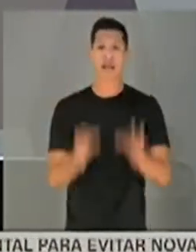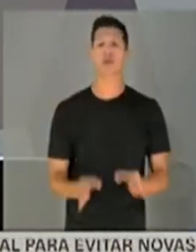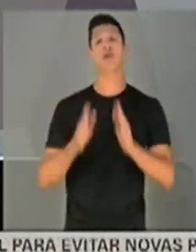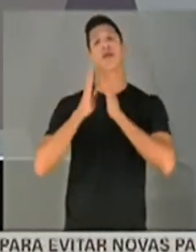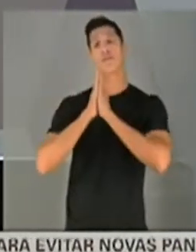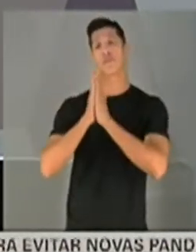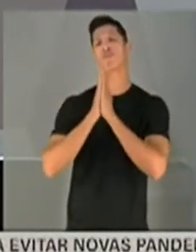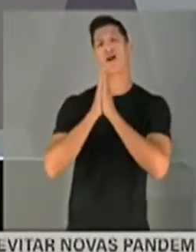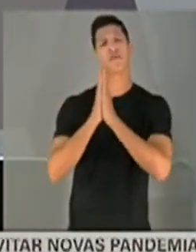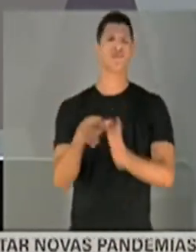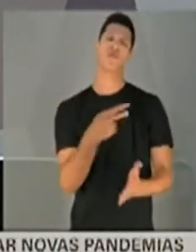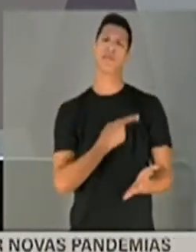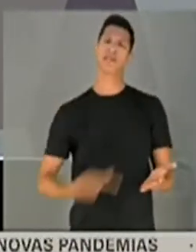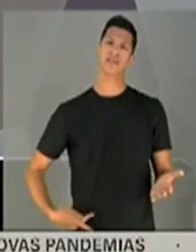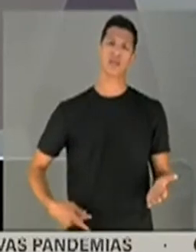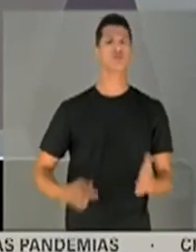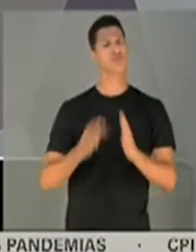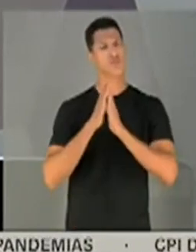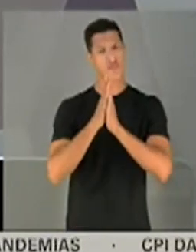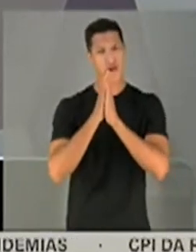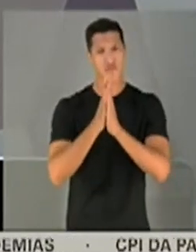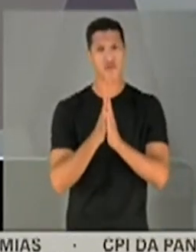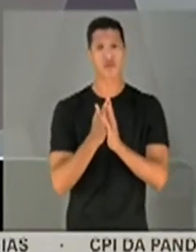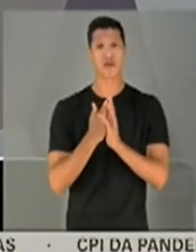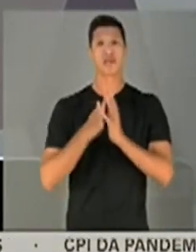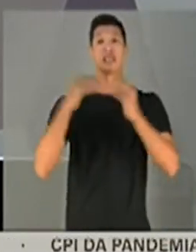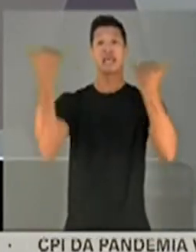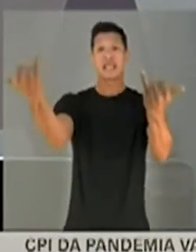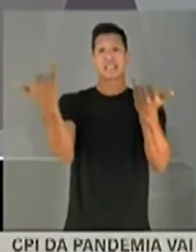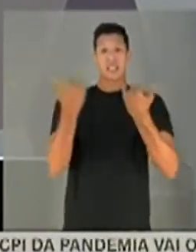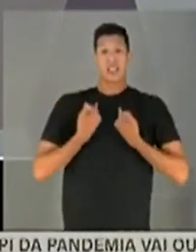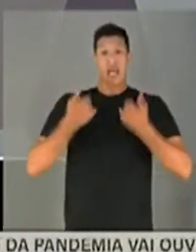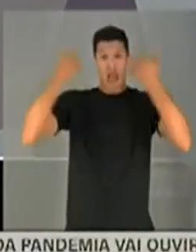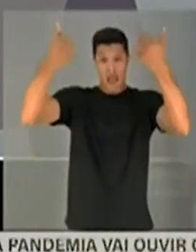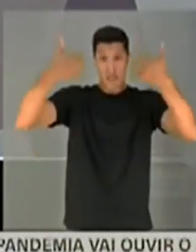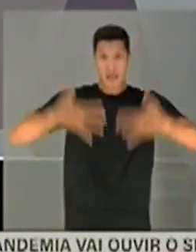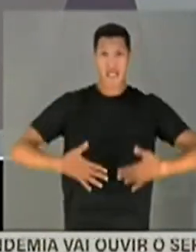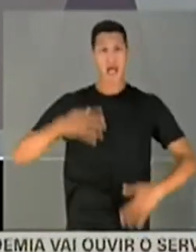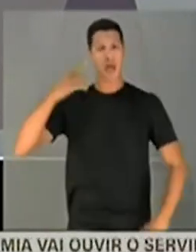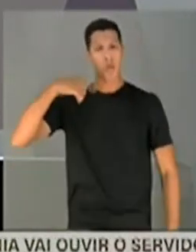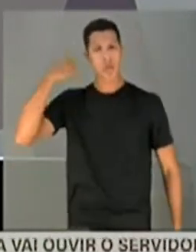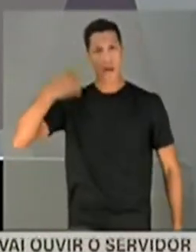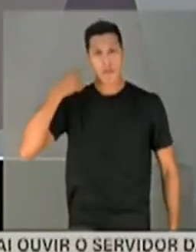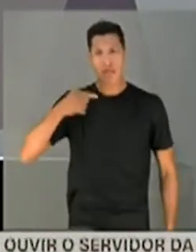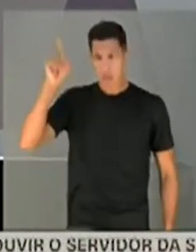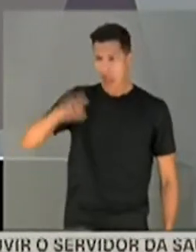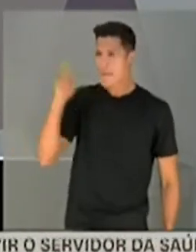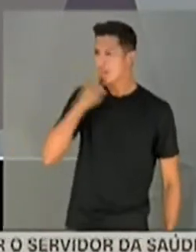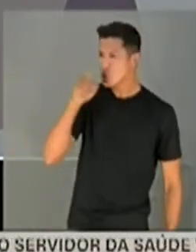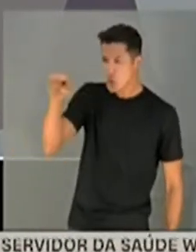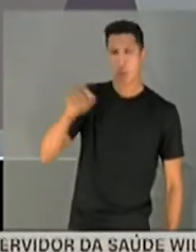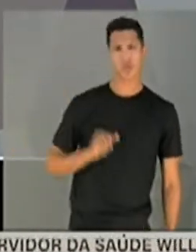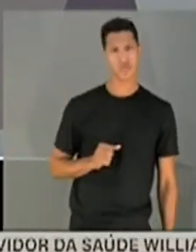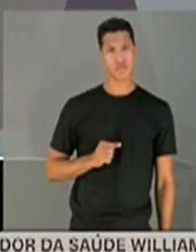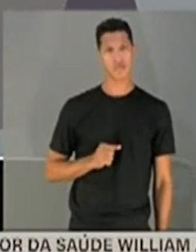favor, presidente, diga para a gente que o deputado Luiz Miranda é um mentiroso.